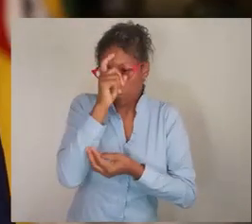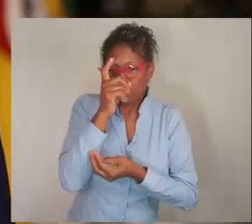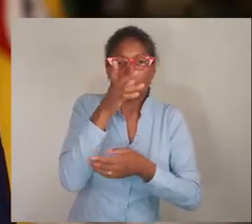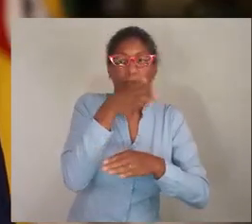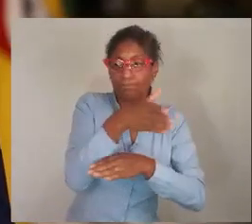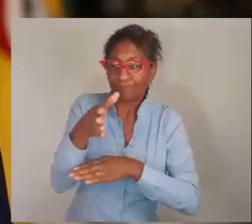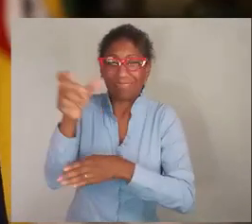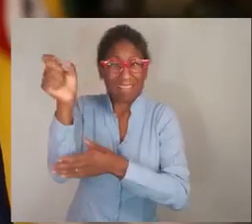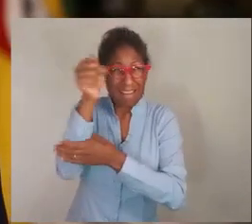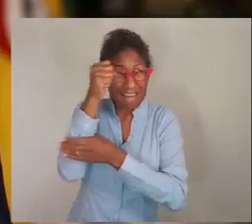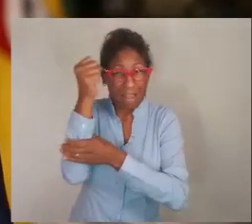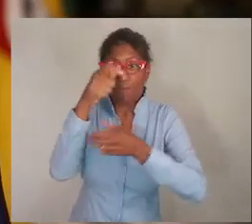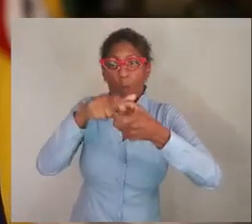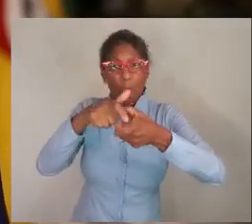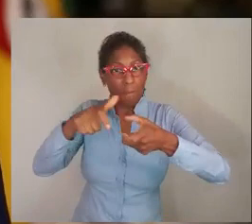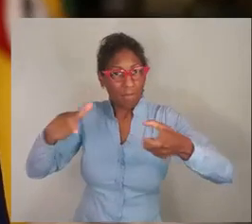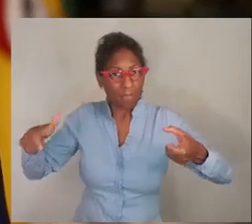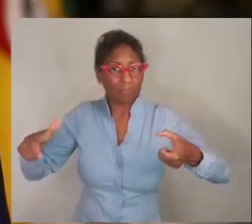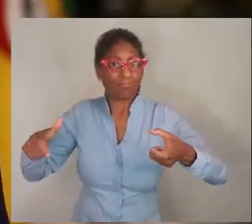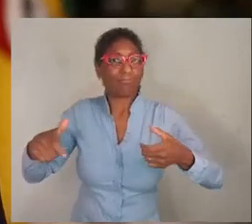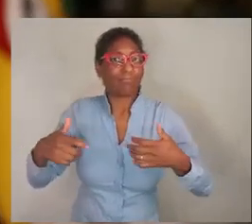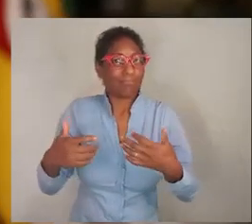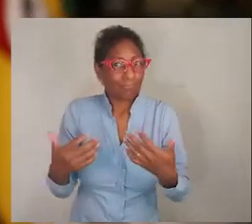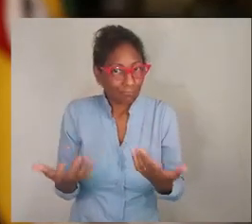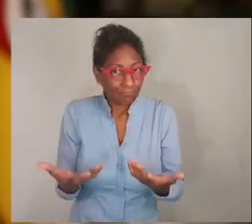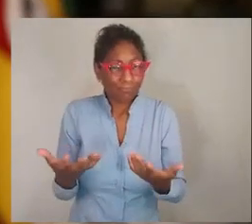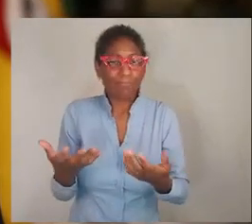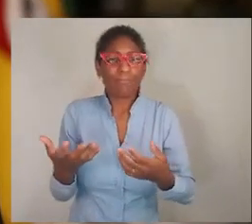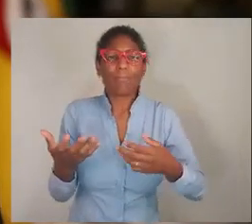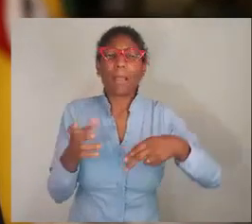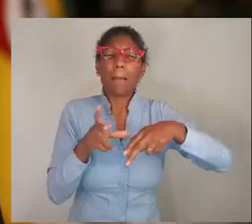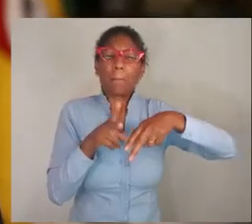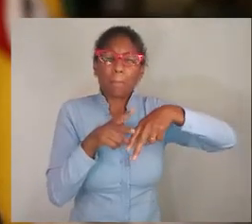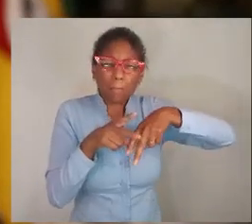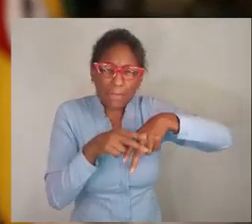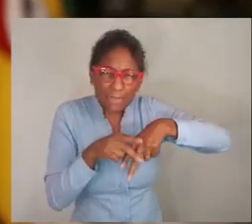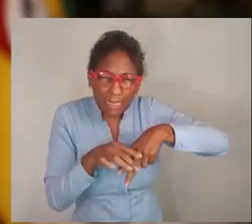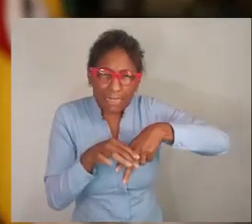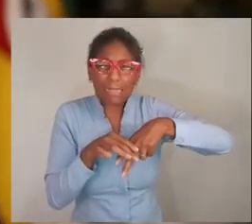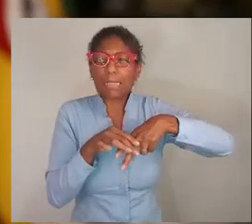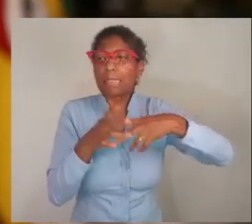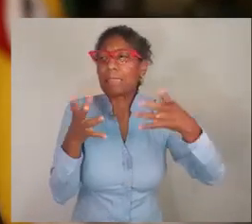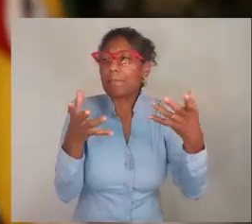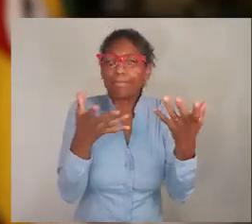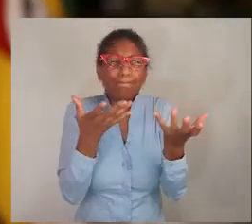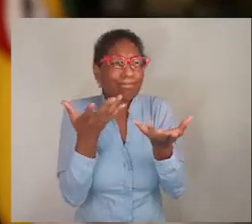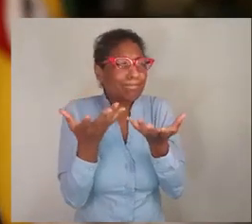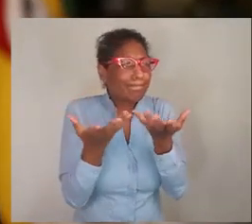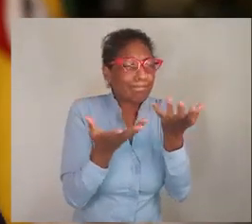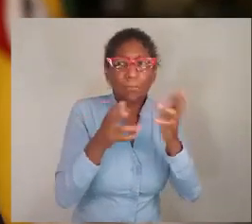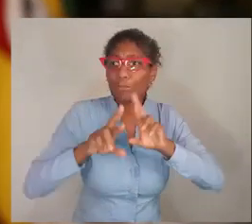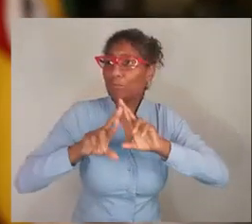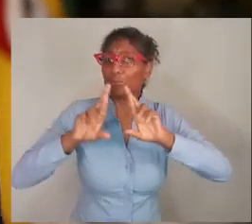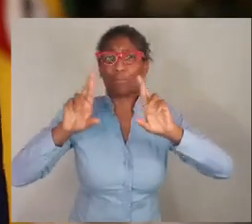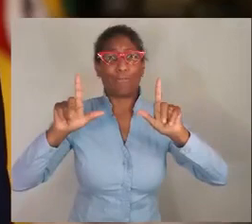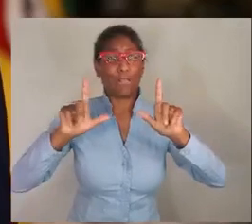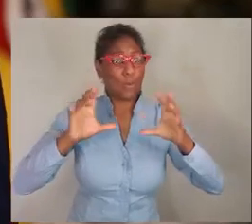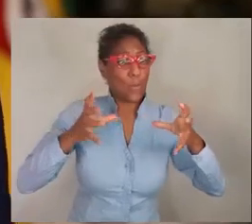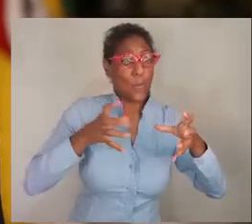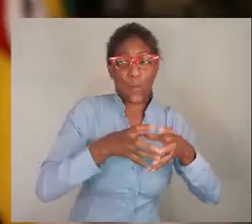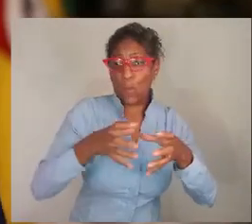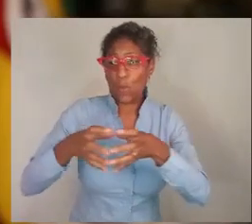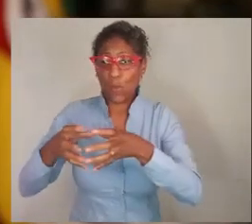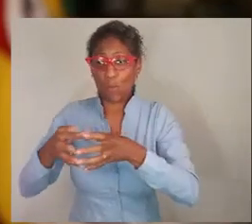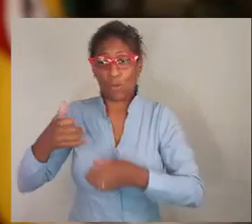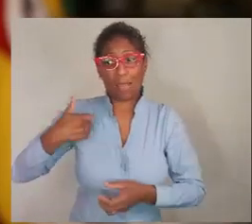aos casos mais graves, que são cada vez em maior número, e de pacientes cada vez mais fora dos